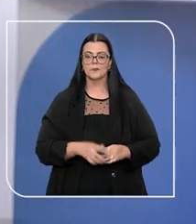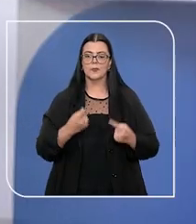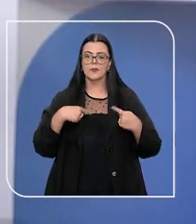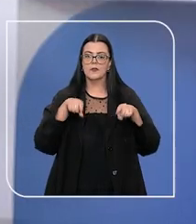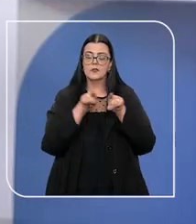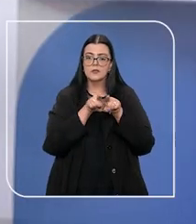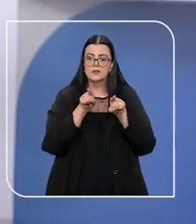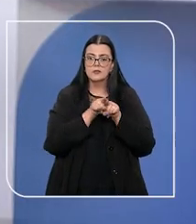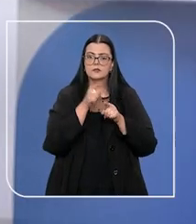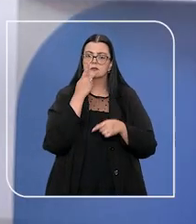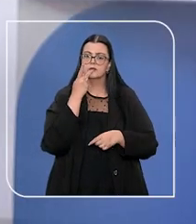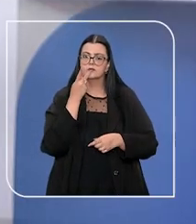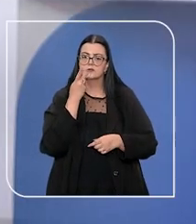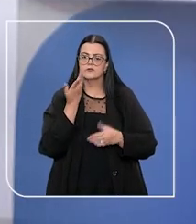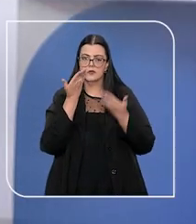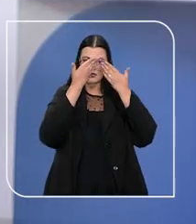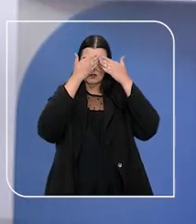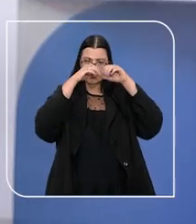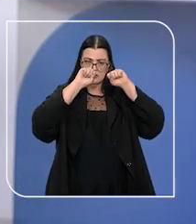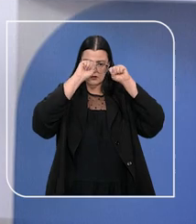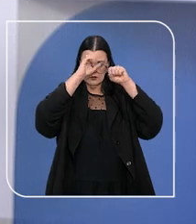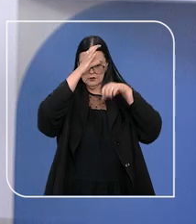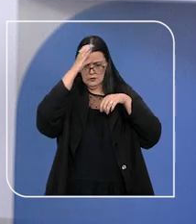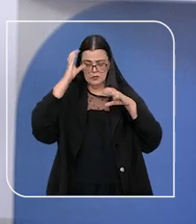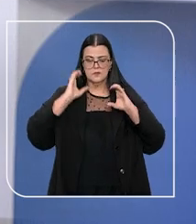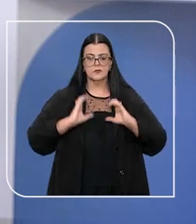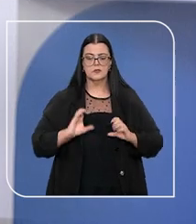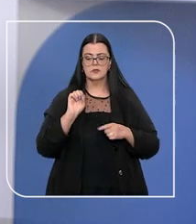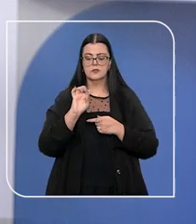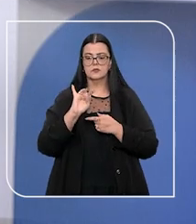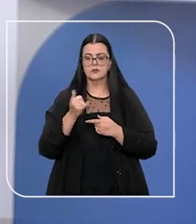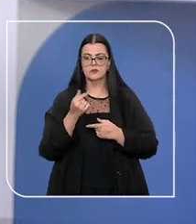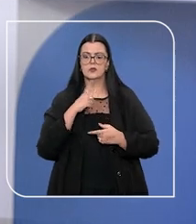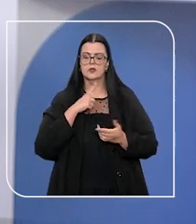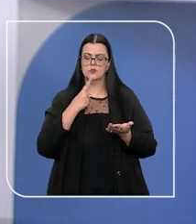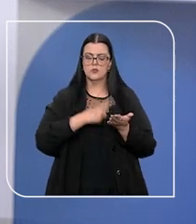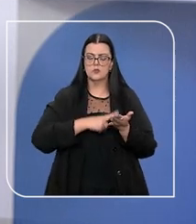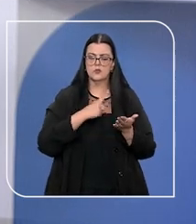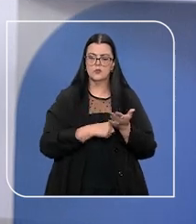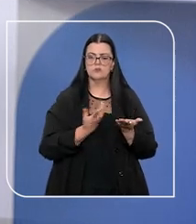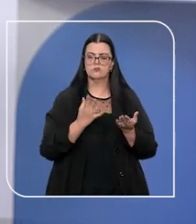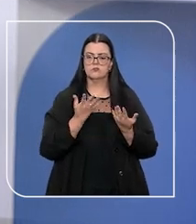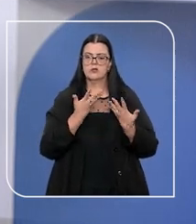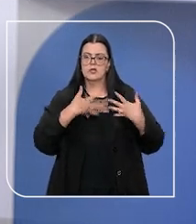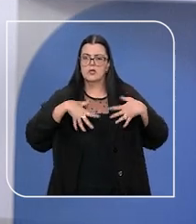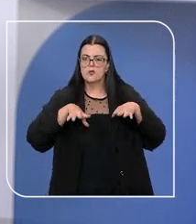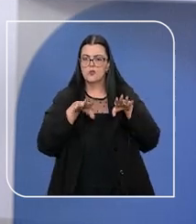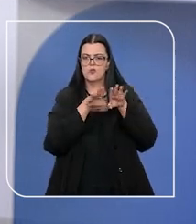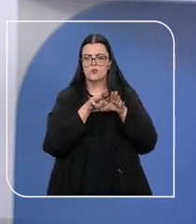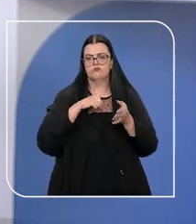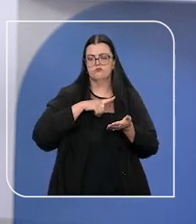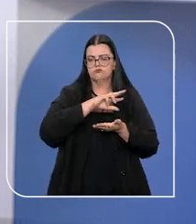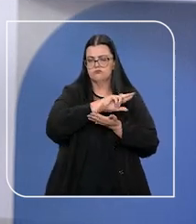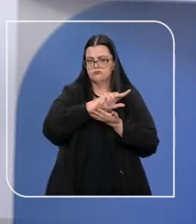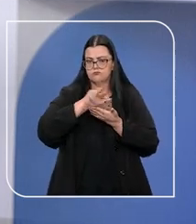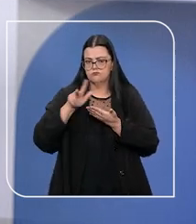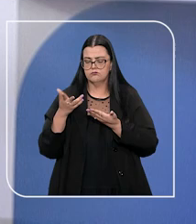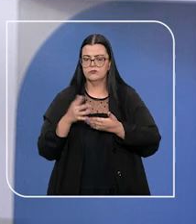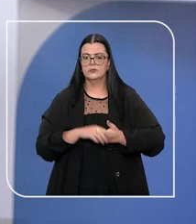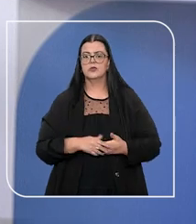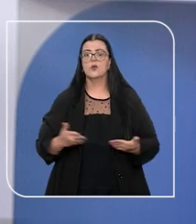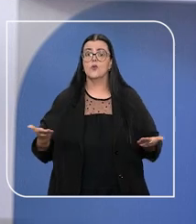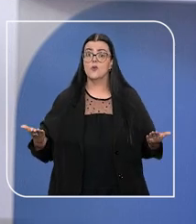Também conhecido como Tribunal da Cidadania, o STJ tem compromisso com a inclusão e a diversidade.